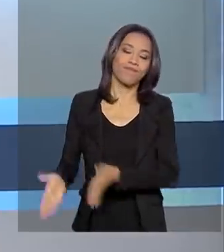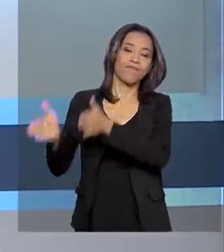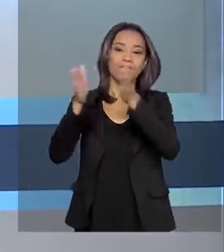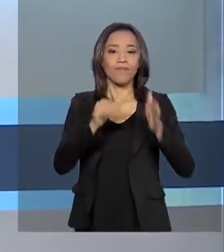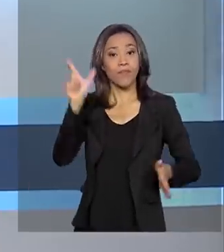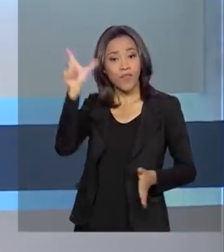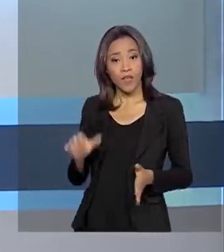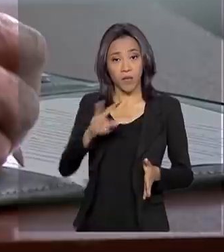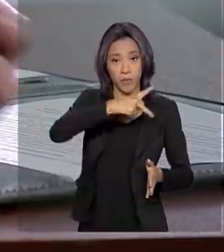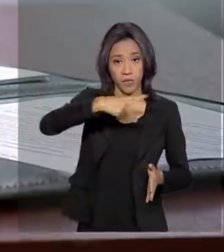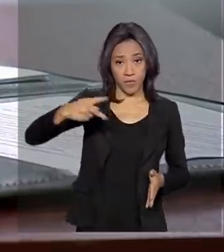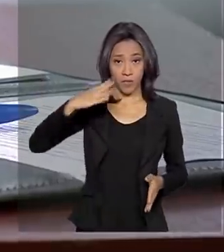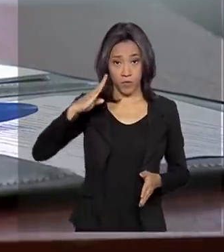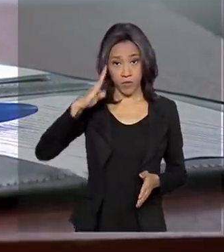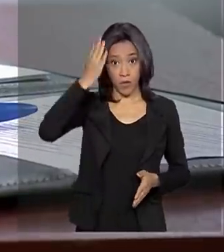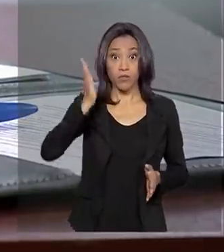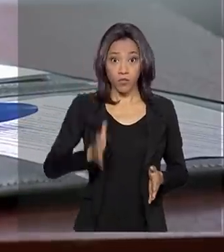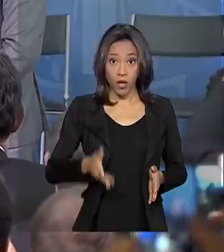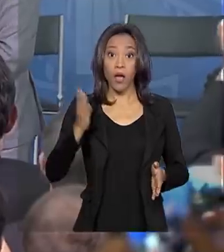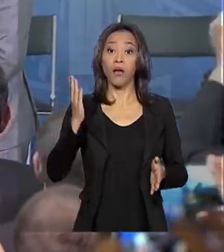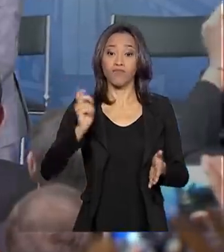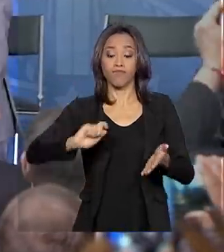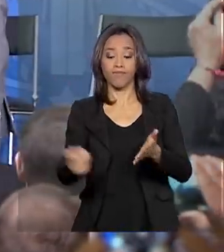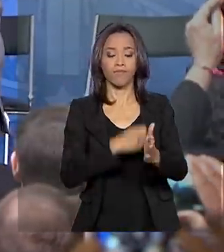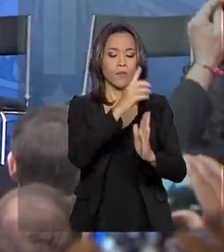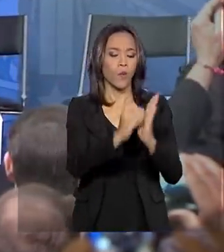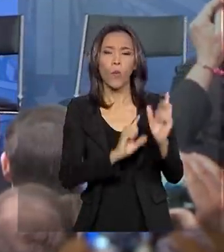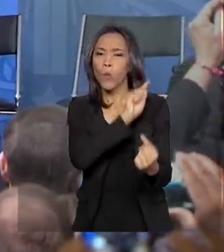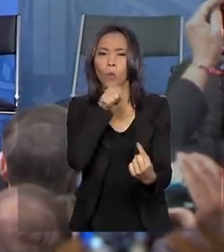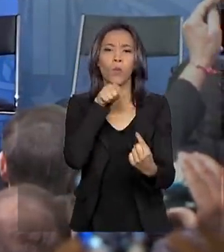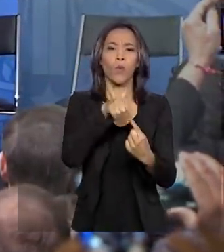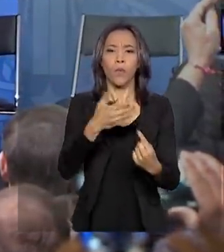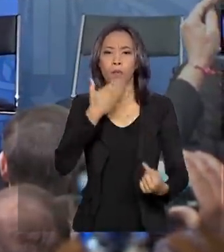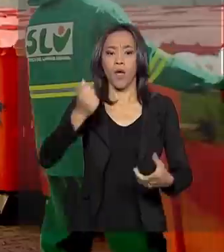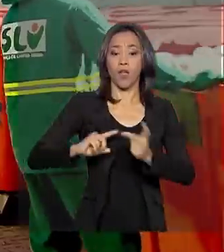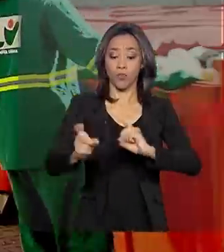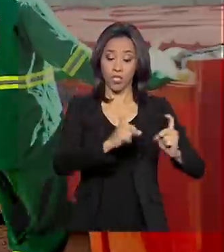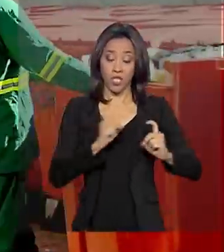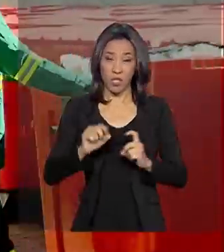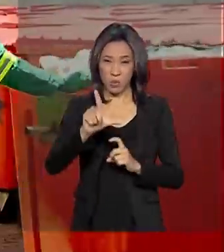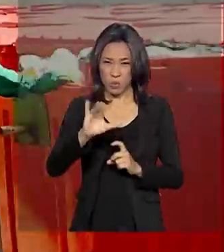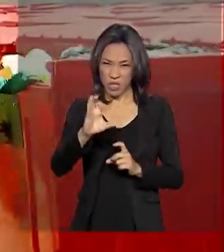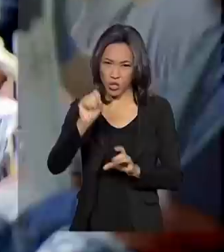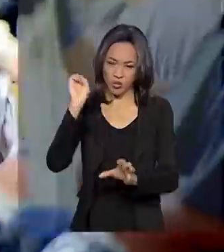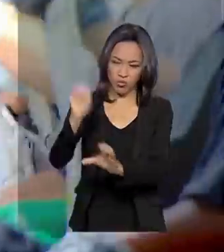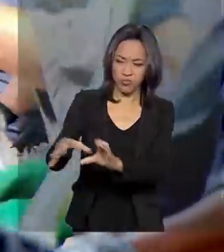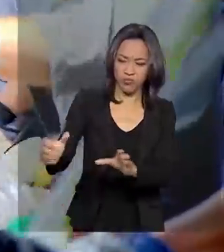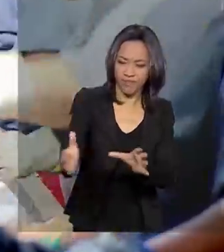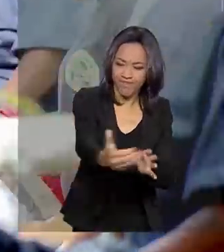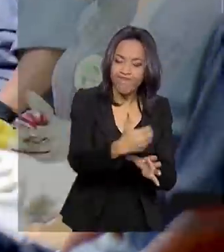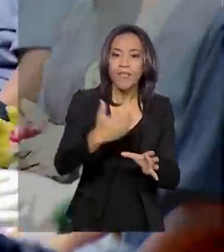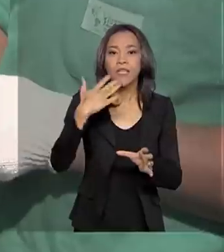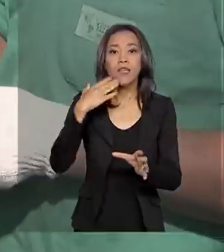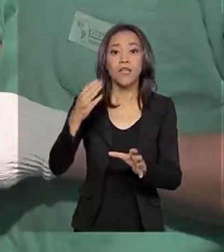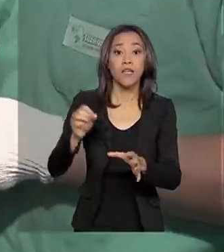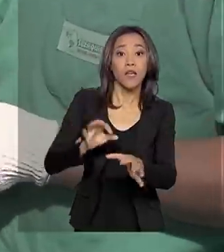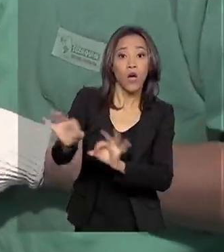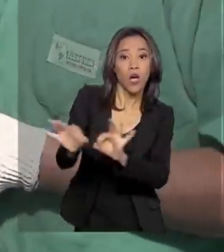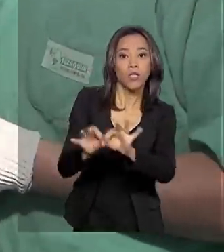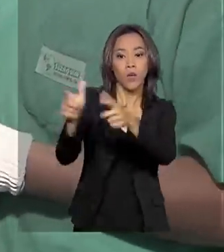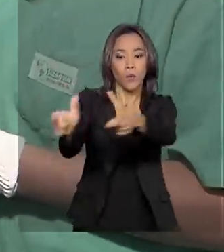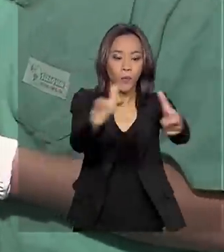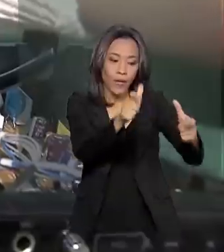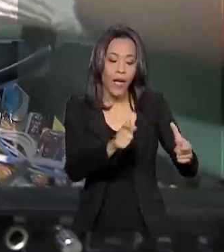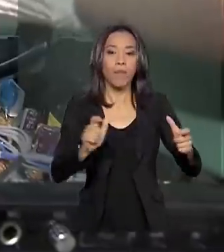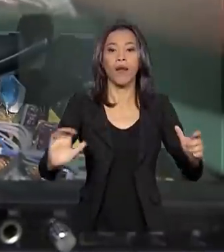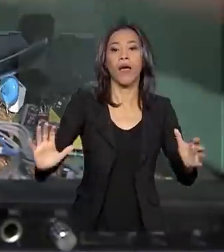Presidente Jair Bolsonaro assina decreto para melhorar a gestão do lixo nas cidades e aumentar os pontos de recolhimento